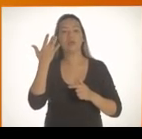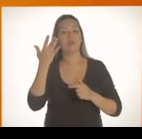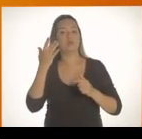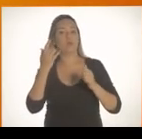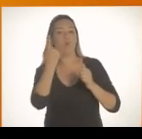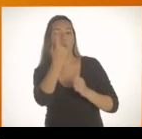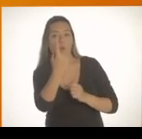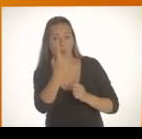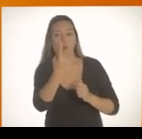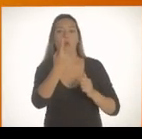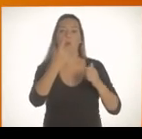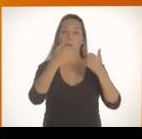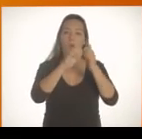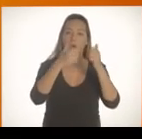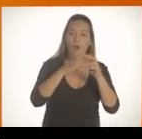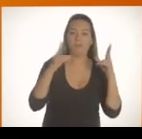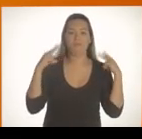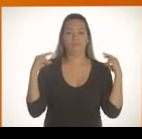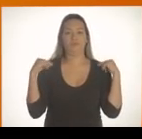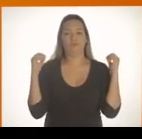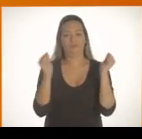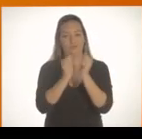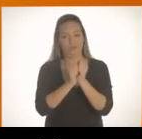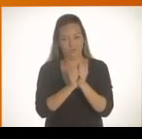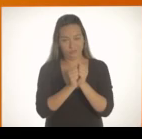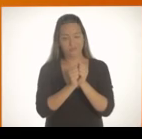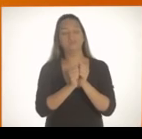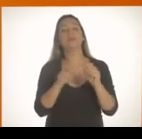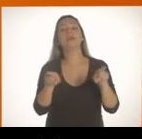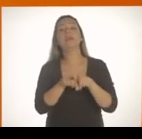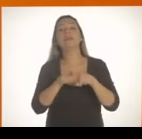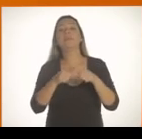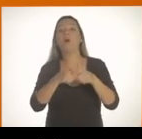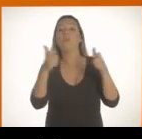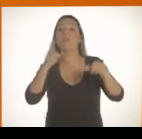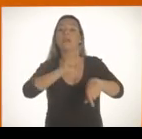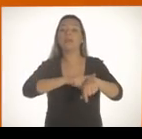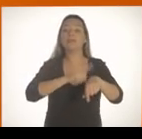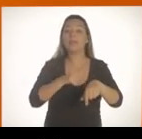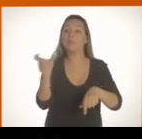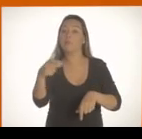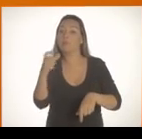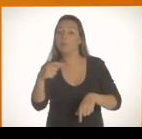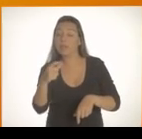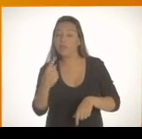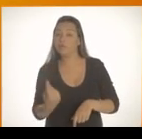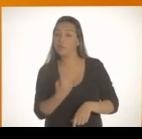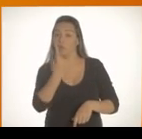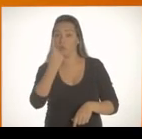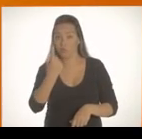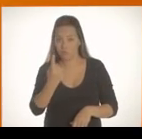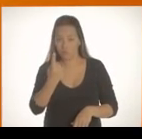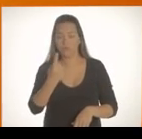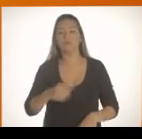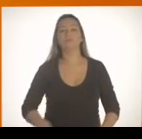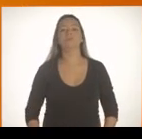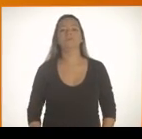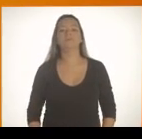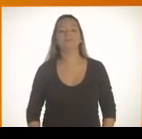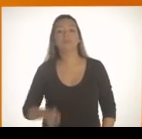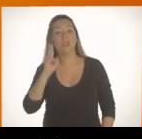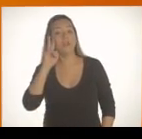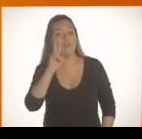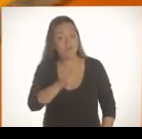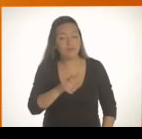viagens mais seguras e mais rápidas. Aumentar a duração do bilhete único e trabalhar com o governo do estado para que ele seja